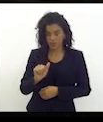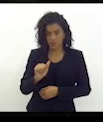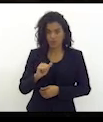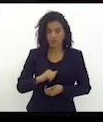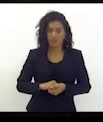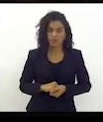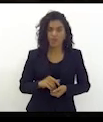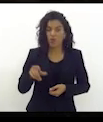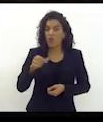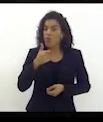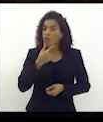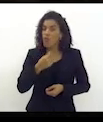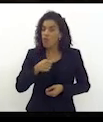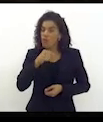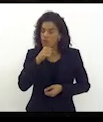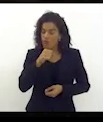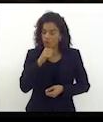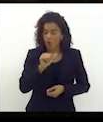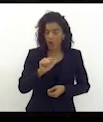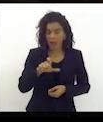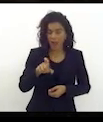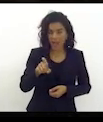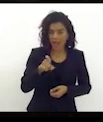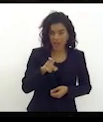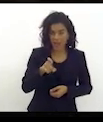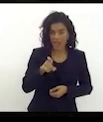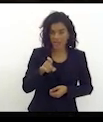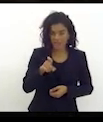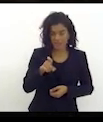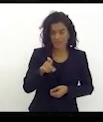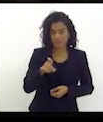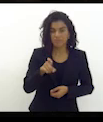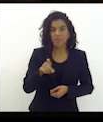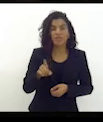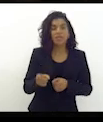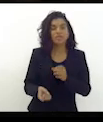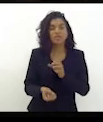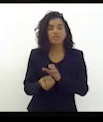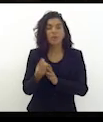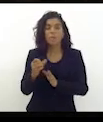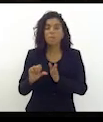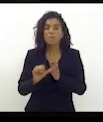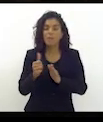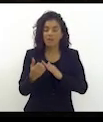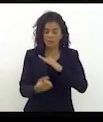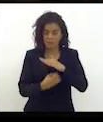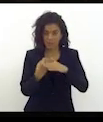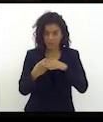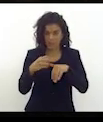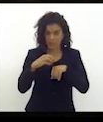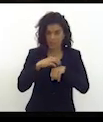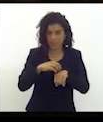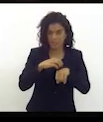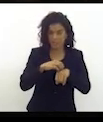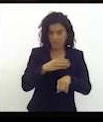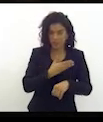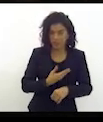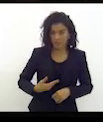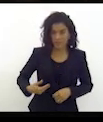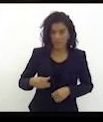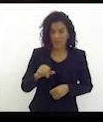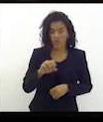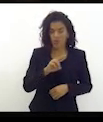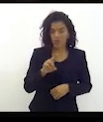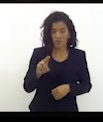que instalou na cidade a primeira empresa de transporte público que até hoje está na cidade, que é a Salineira.